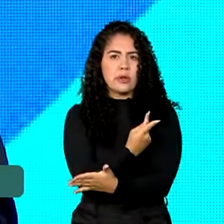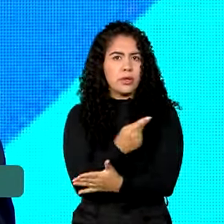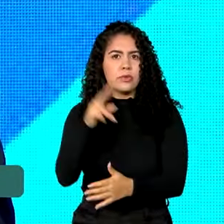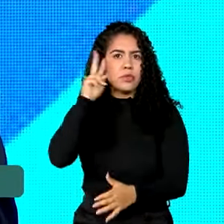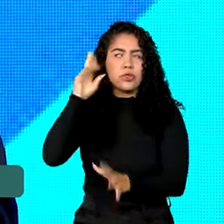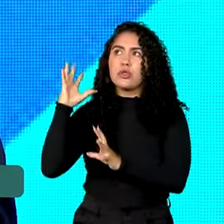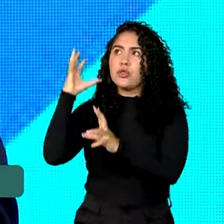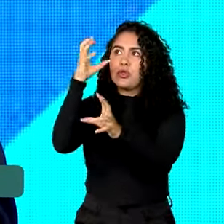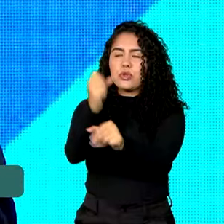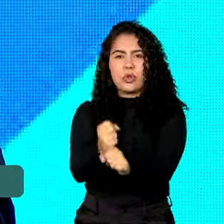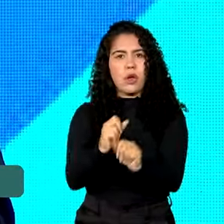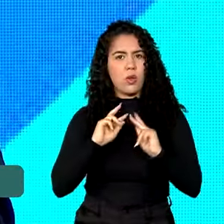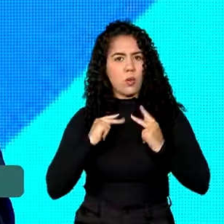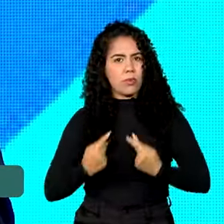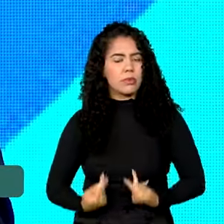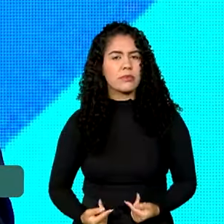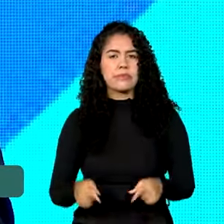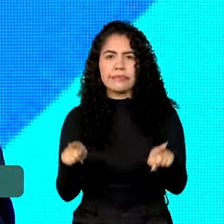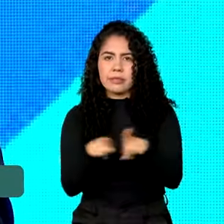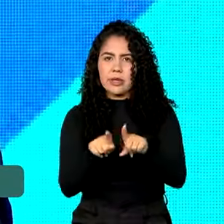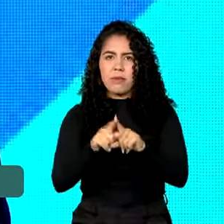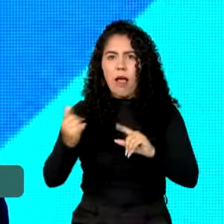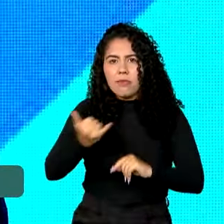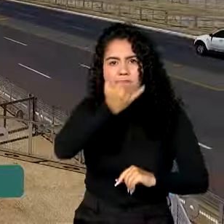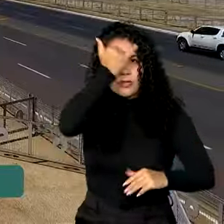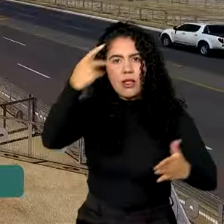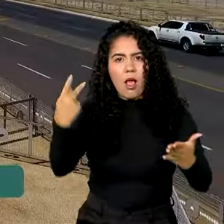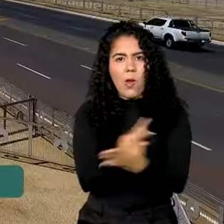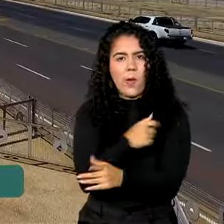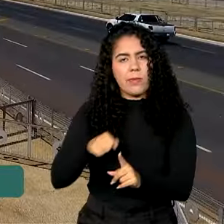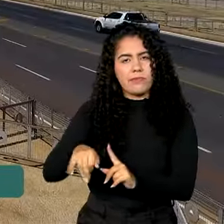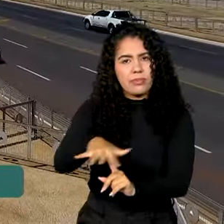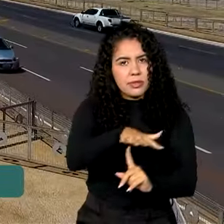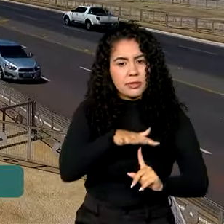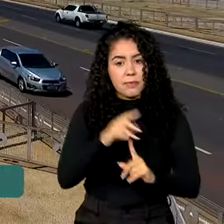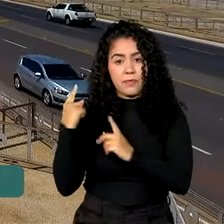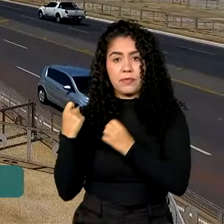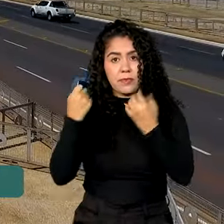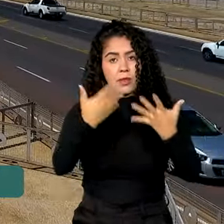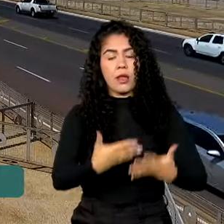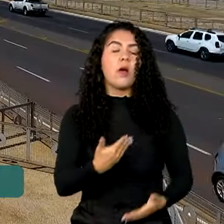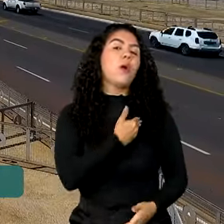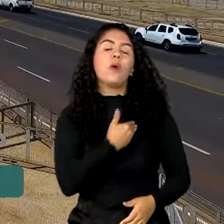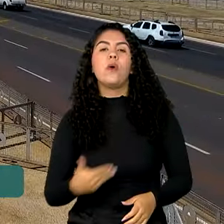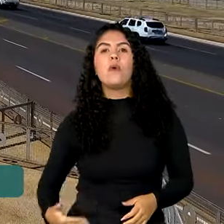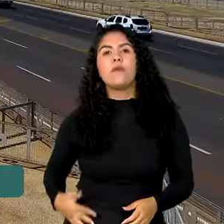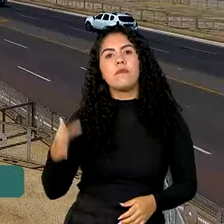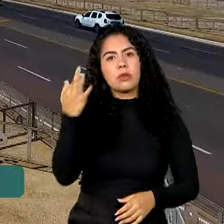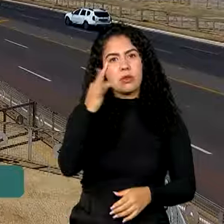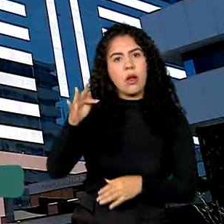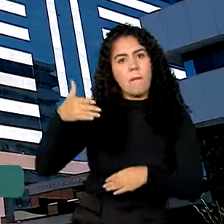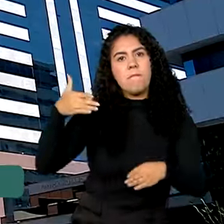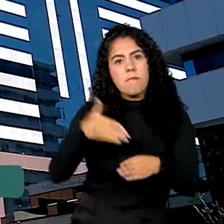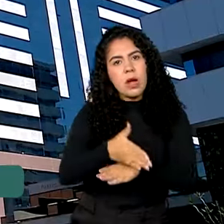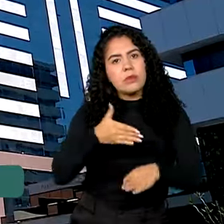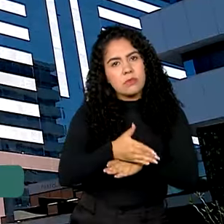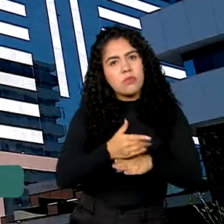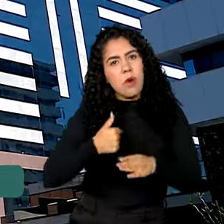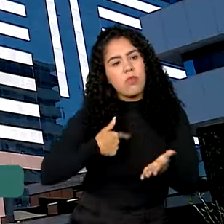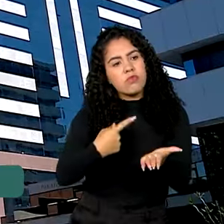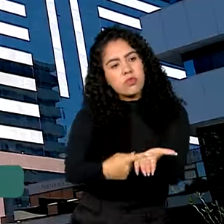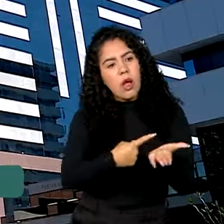história da humanidade, em toda a história dos acidentes ambientais. O governo federal participou das tratativas do acordo, com